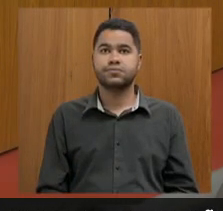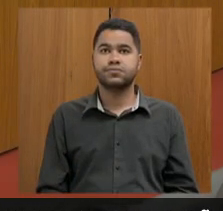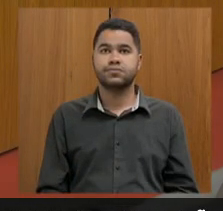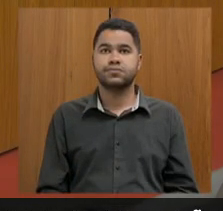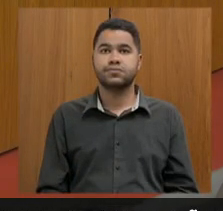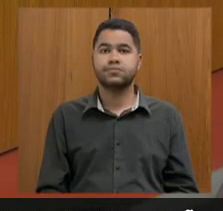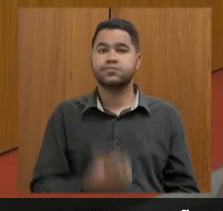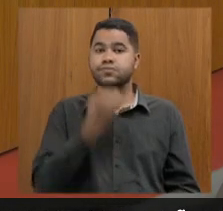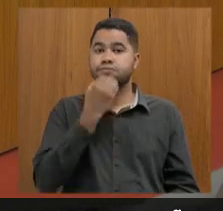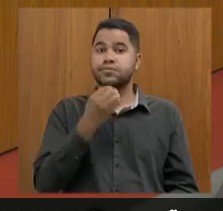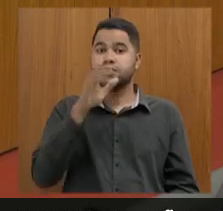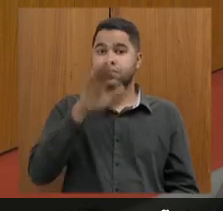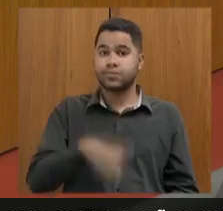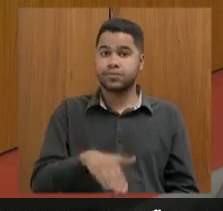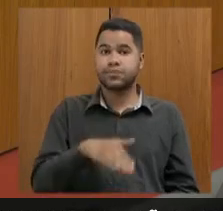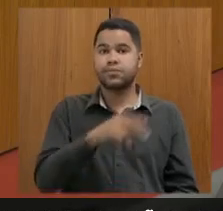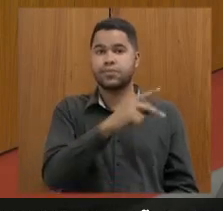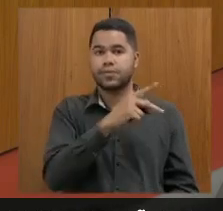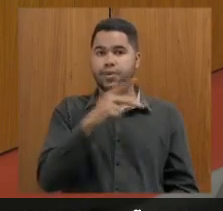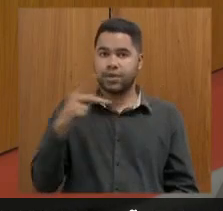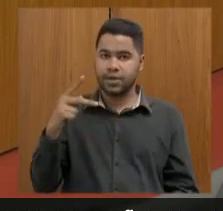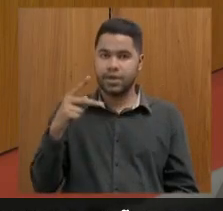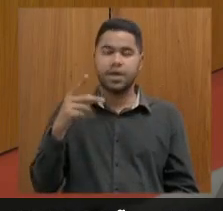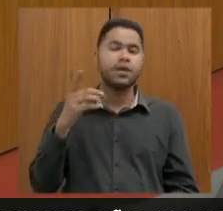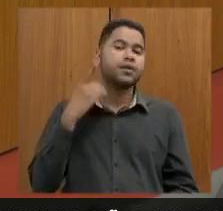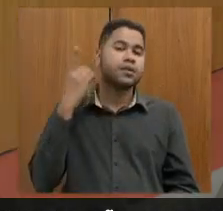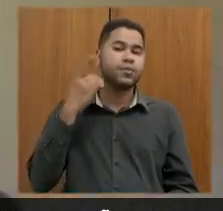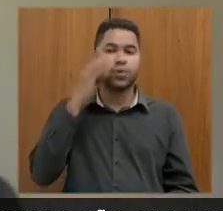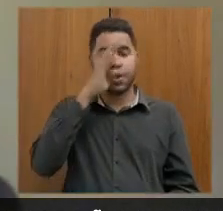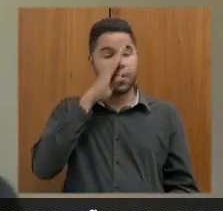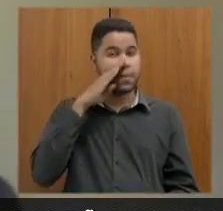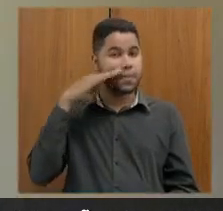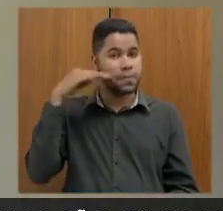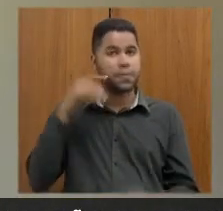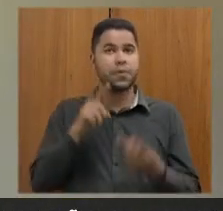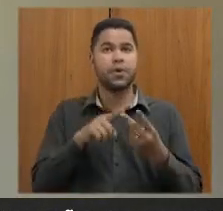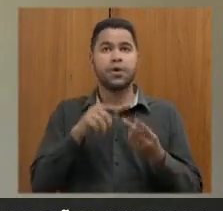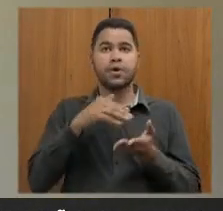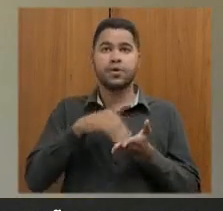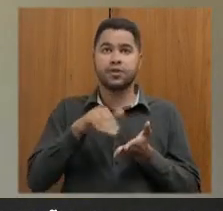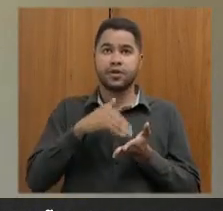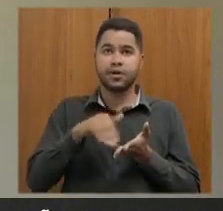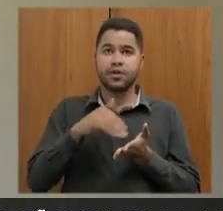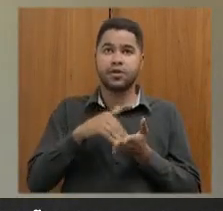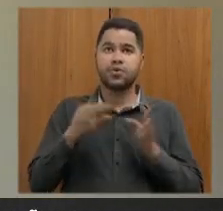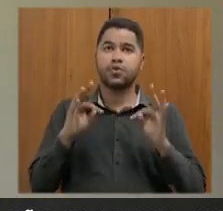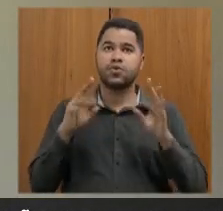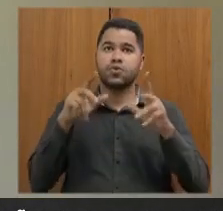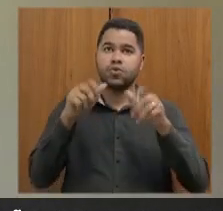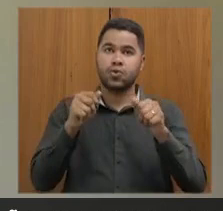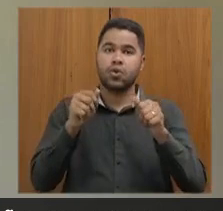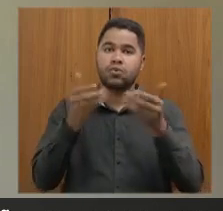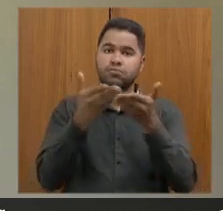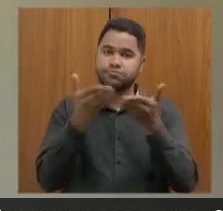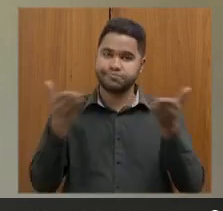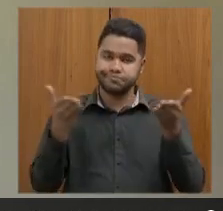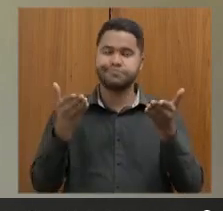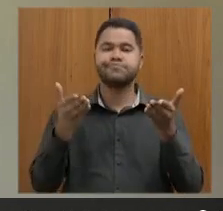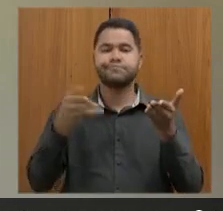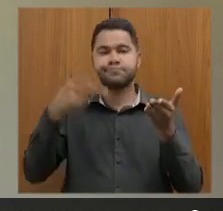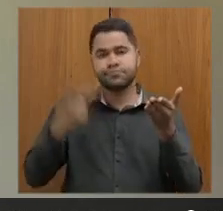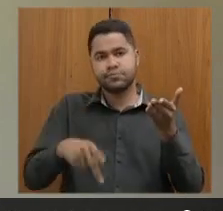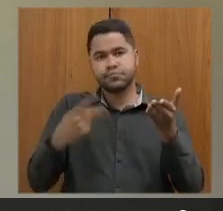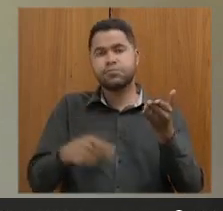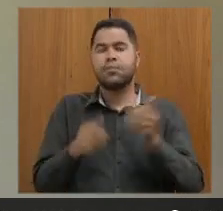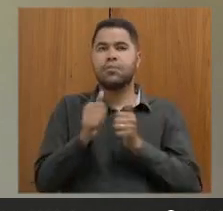Boa tarde, presidenta, deputada Beatriz Serqueira. Boa tarde, secretária. Todos os colegas parlamentares, colegas parlamentares